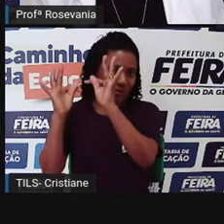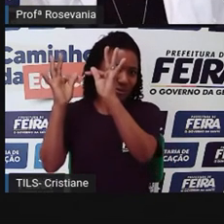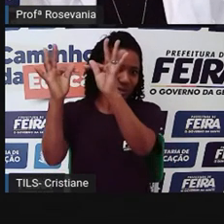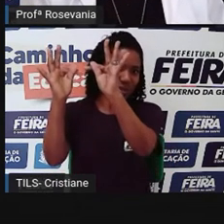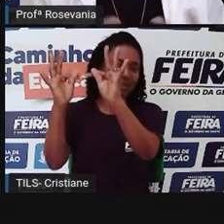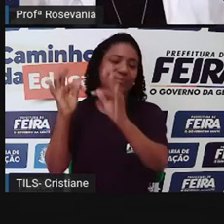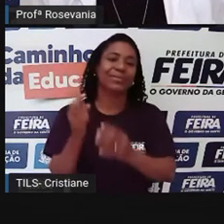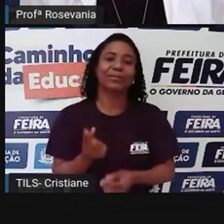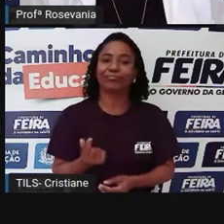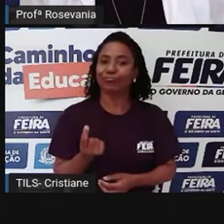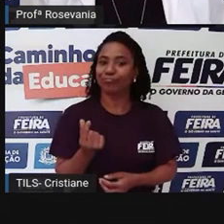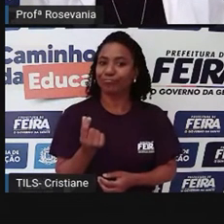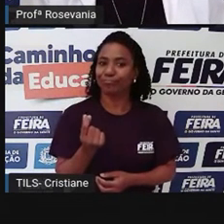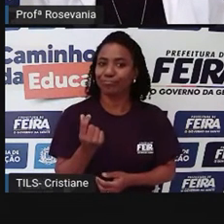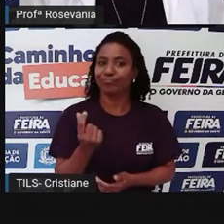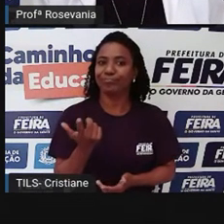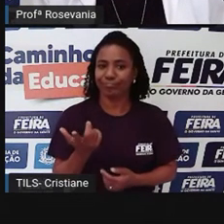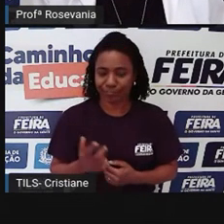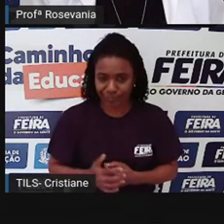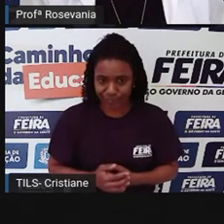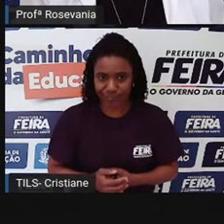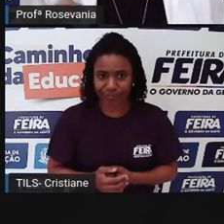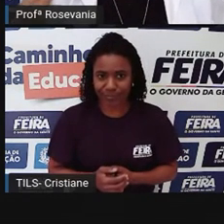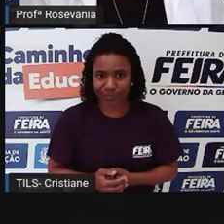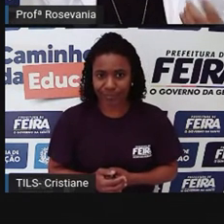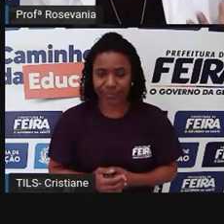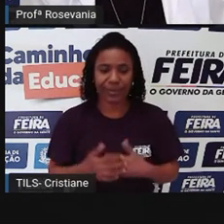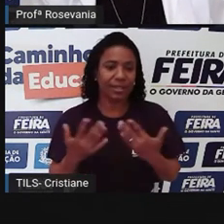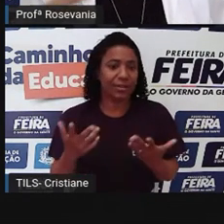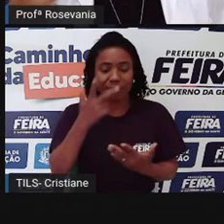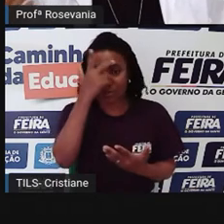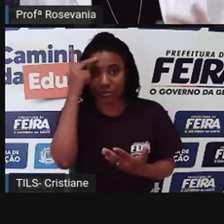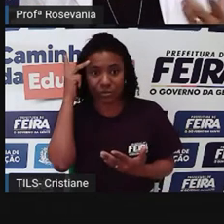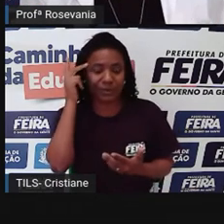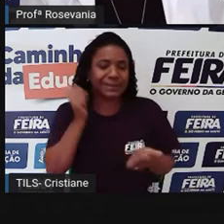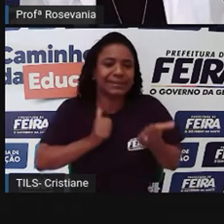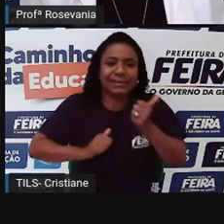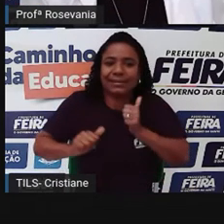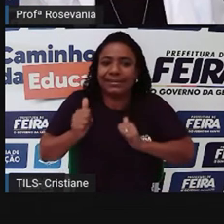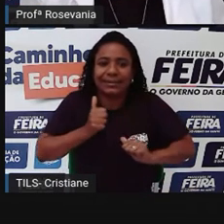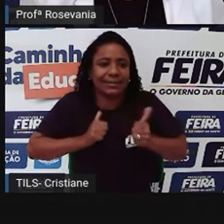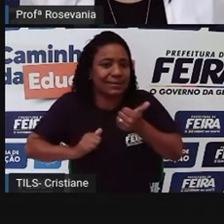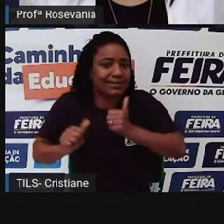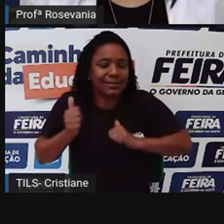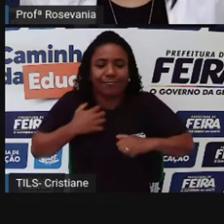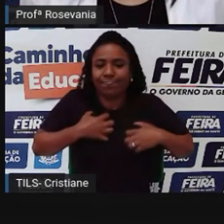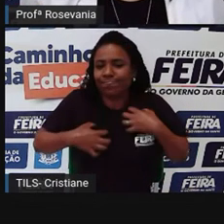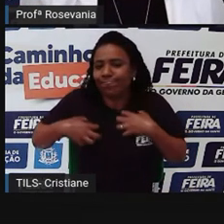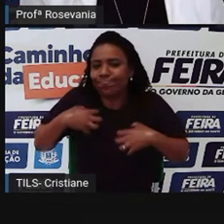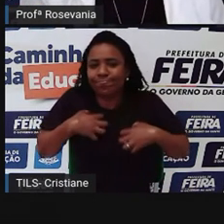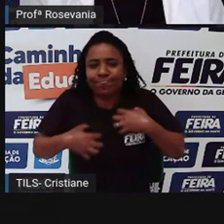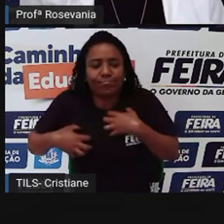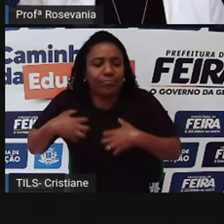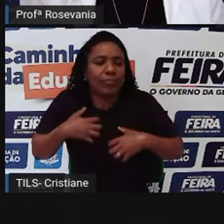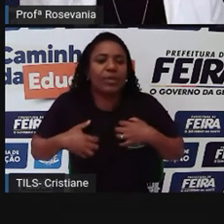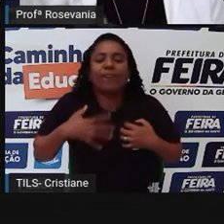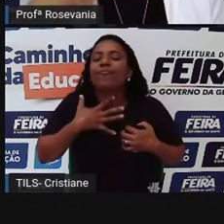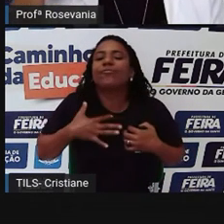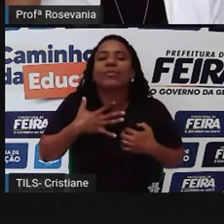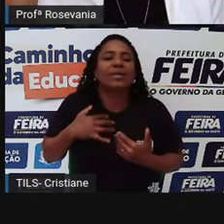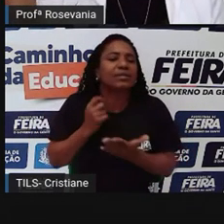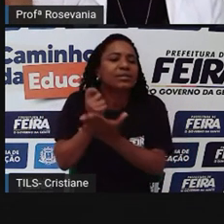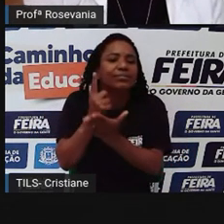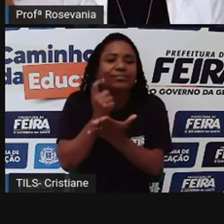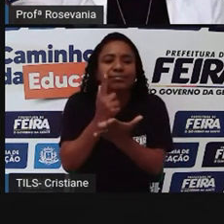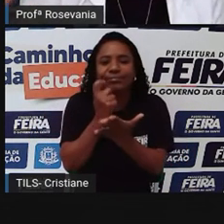infelizmente, gerou um grau de ansiedade, até um adoecimento dessa própria sociedade para querer estar